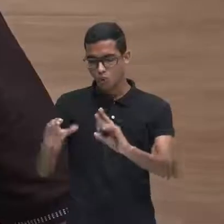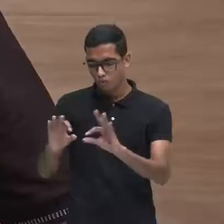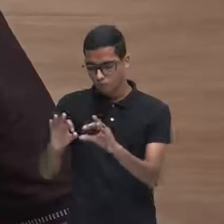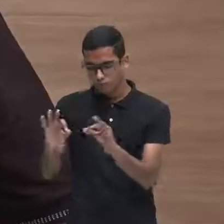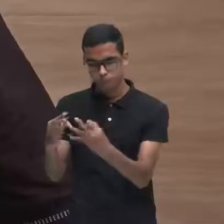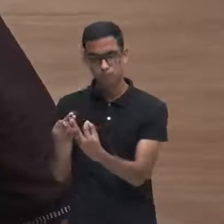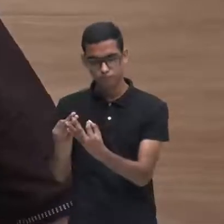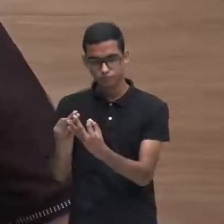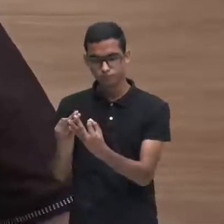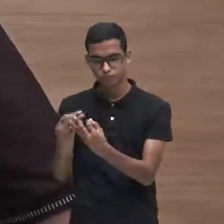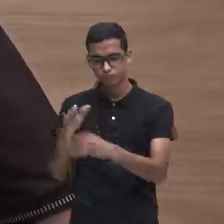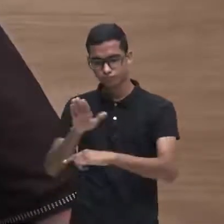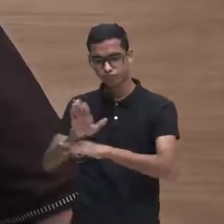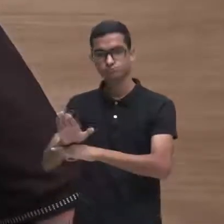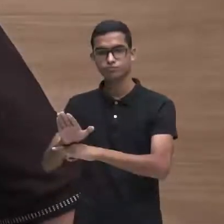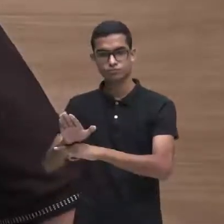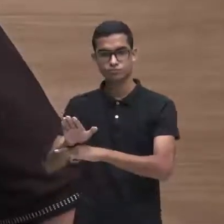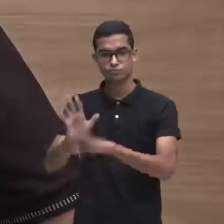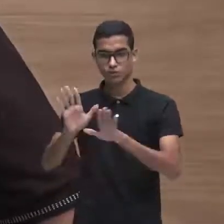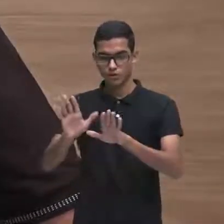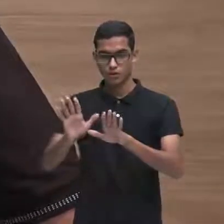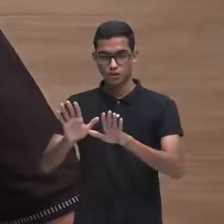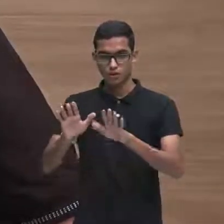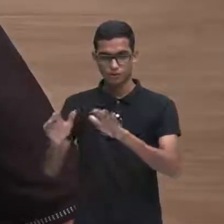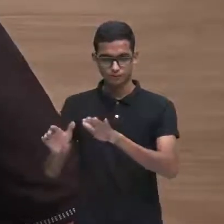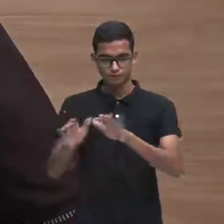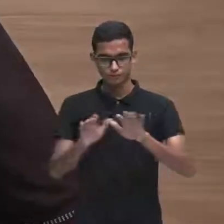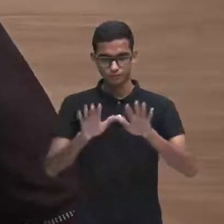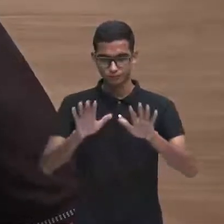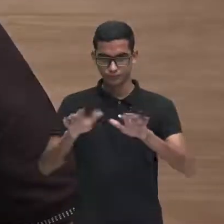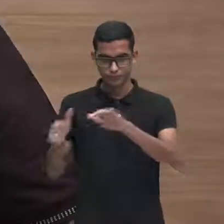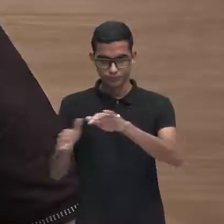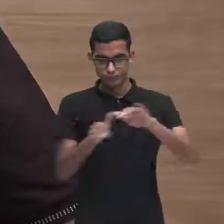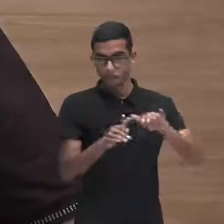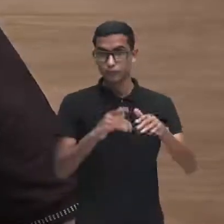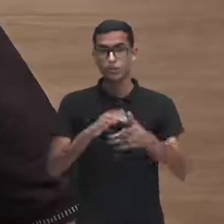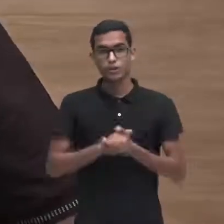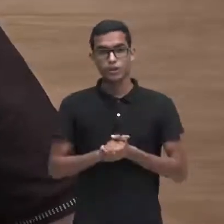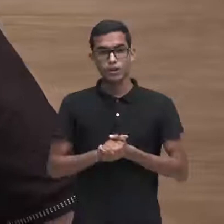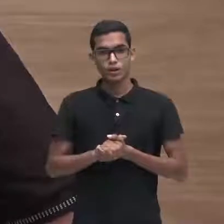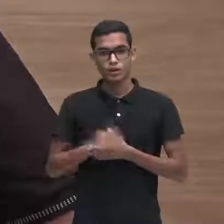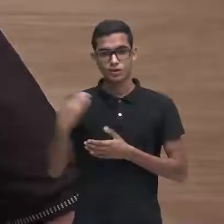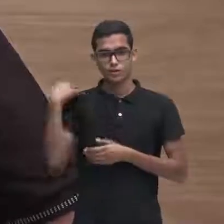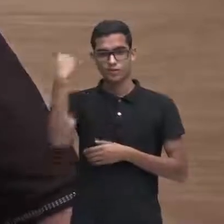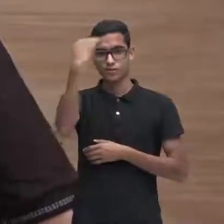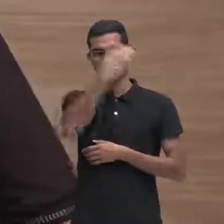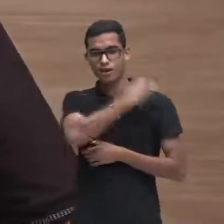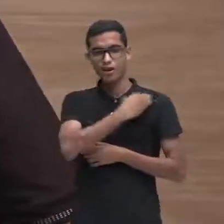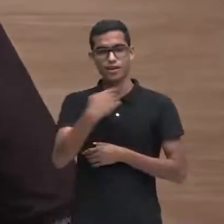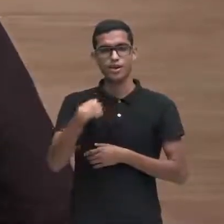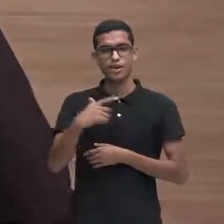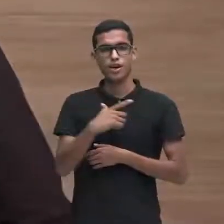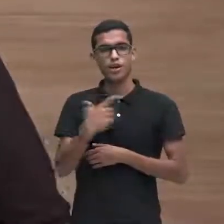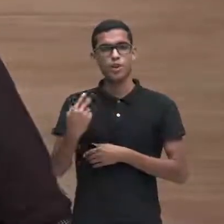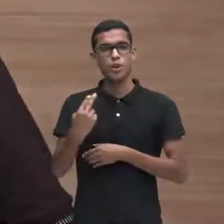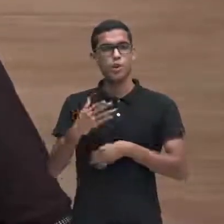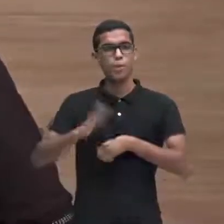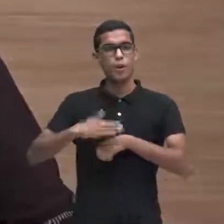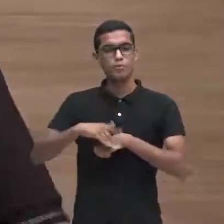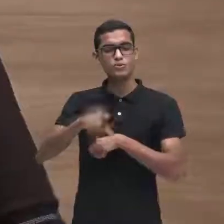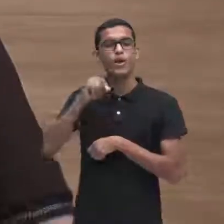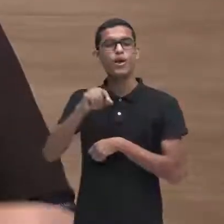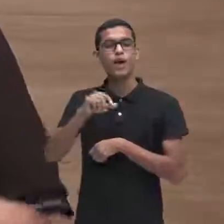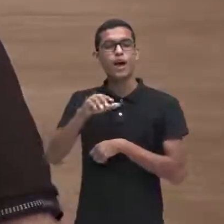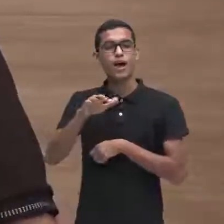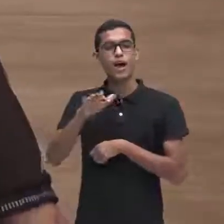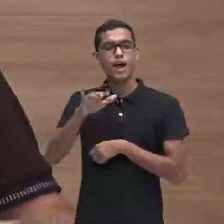que, inclusive, abrindo aqui um parênteses, essa freirinha se intitulou depois de a freirinha enxerida, porque ela se metia em tudo,